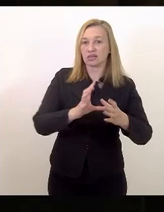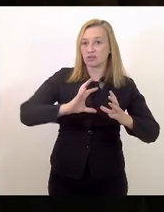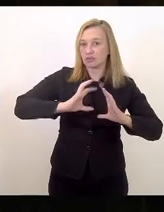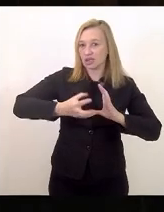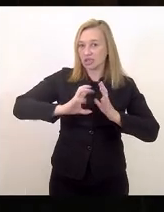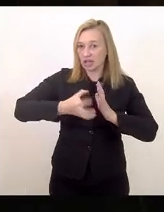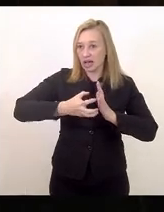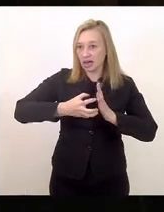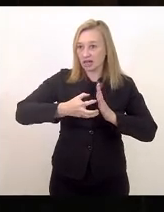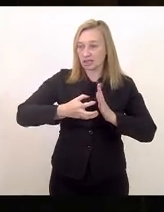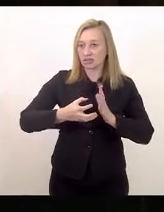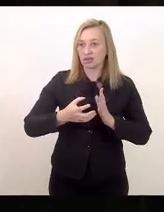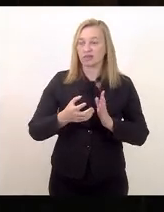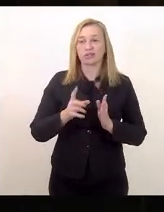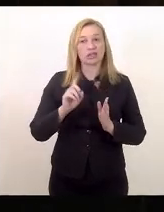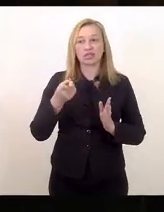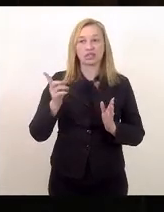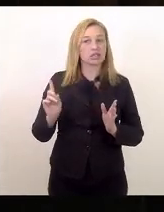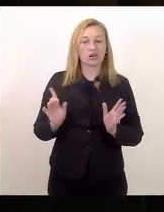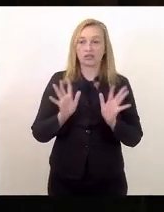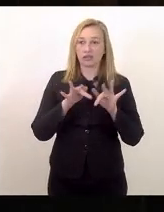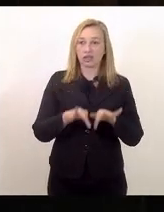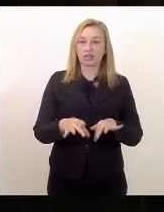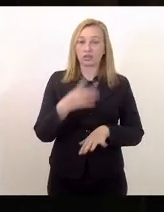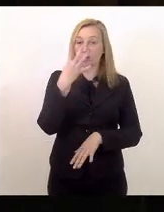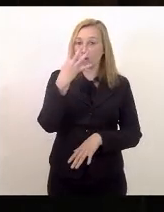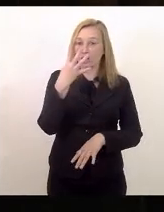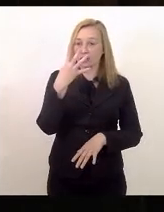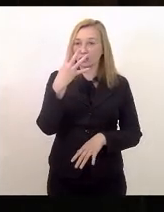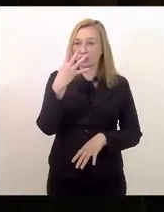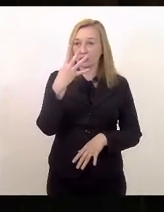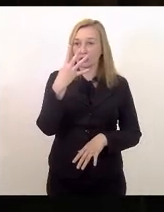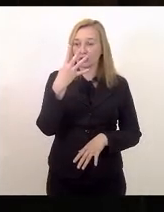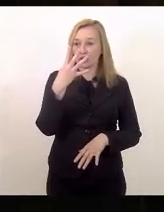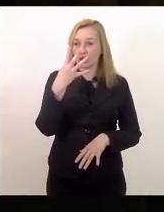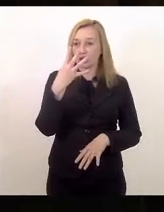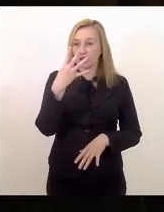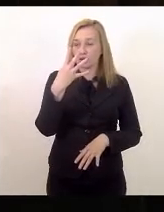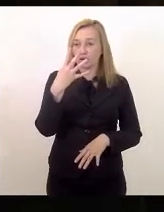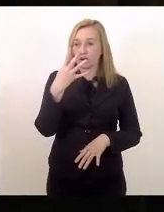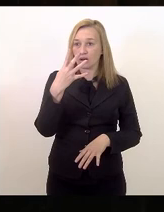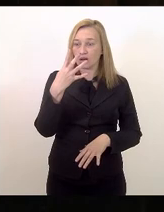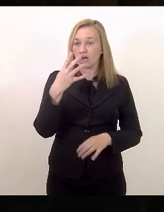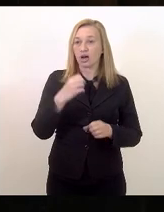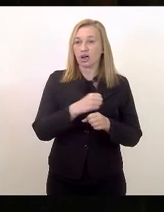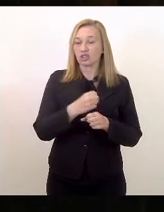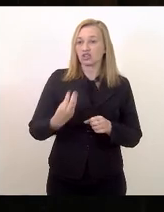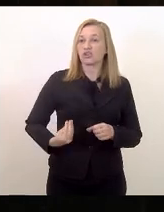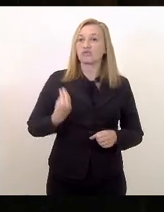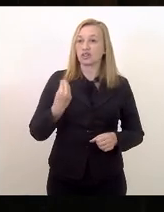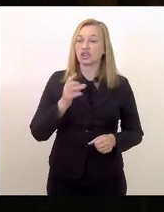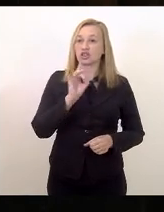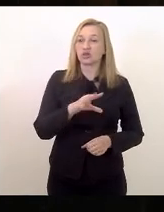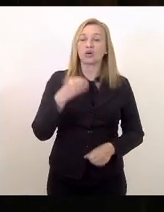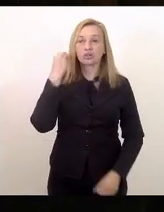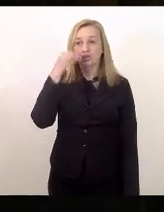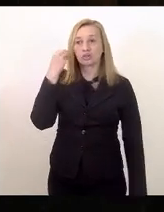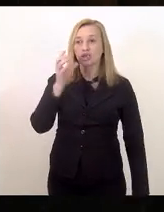que ainda não completou nem quatro anos de vida. Só foi experimentada na última eleição